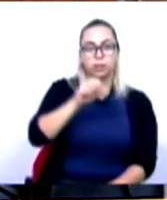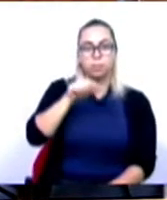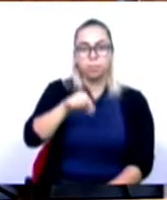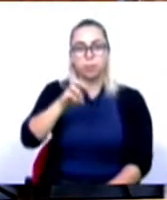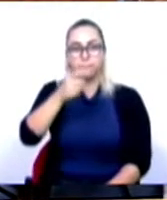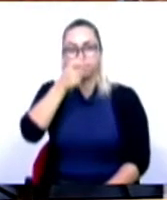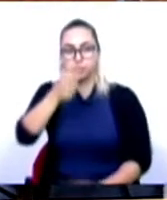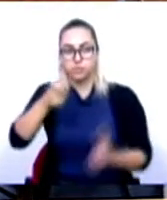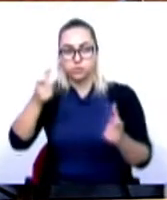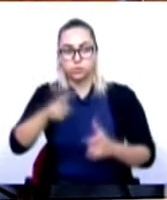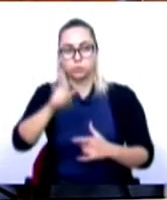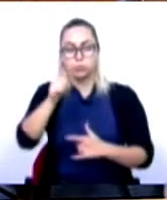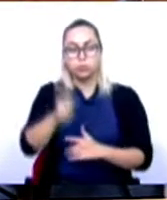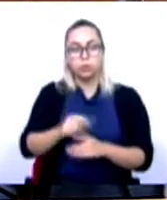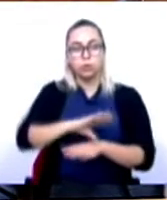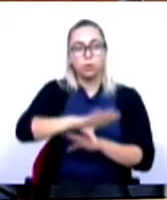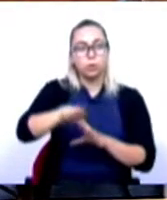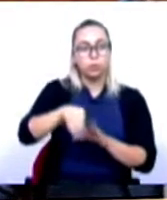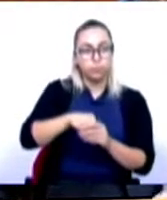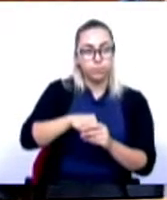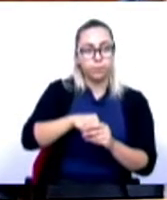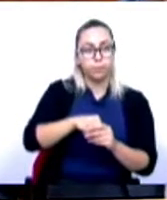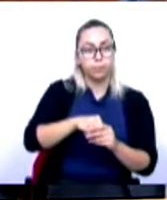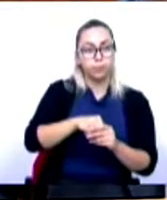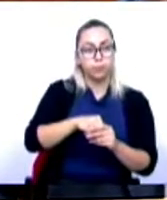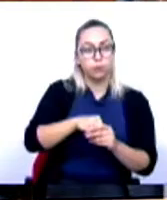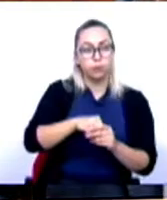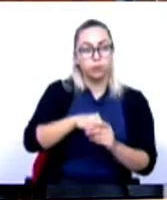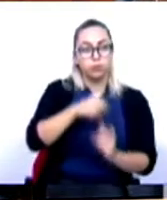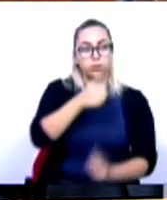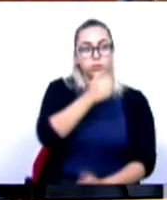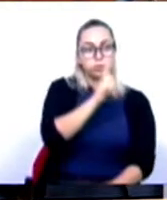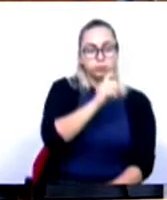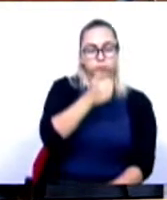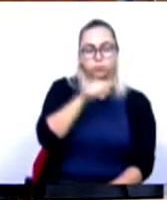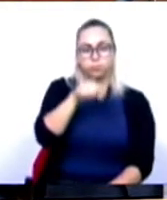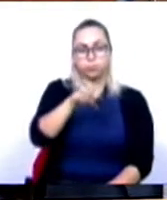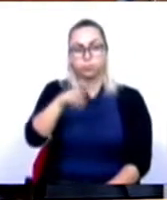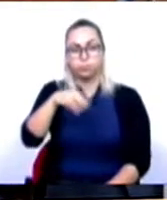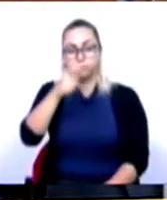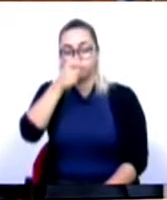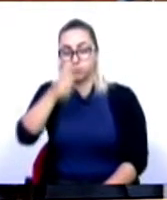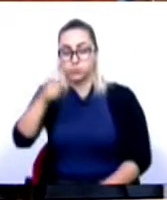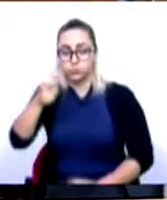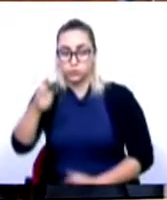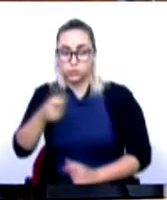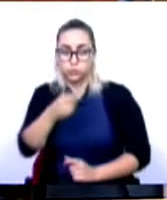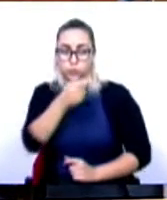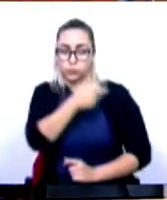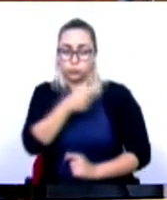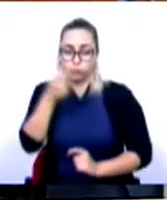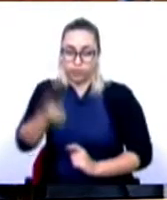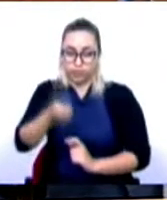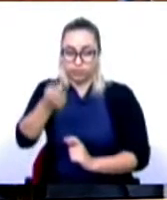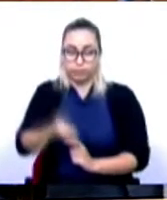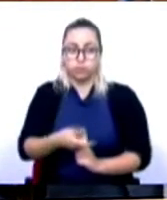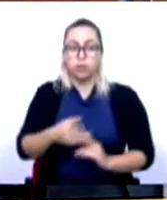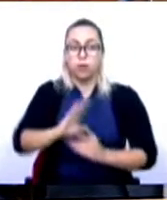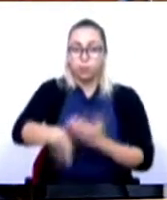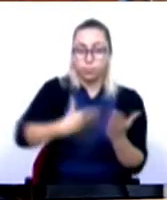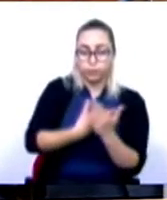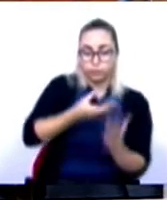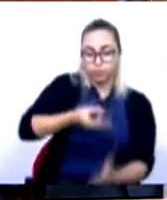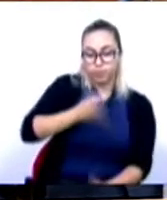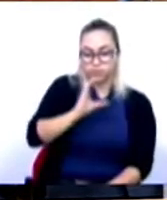extraordinário ao rendimento dos trabalhadores para mais 265.000 pessoas. Graças à proposta do PCP, desde